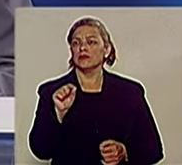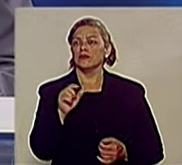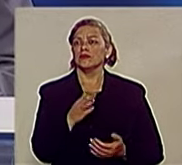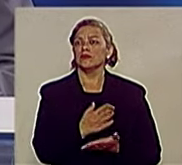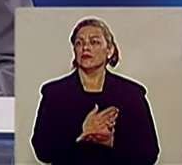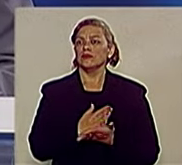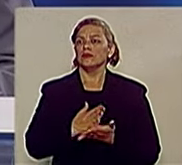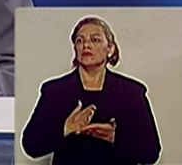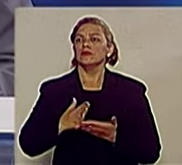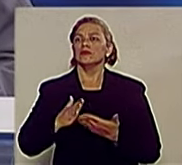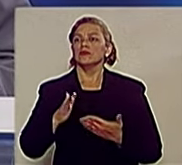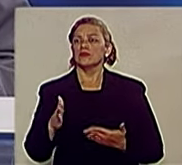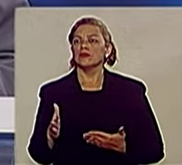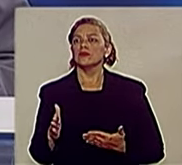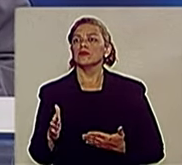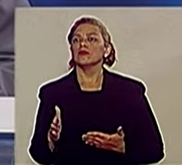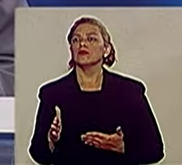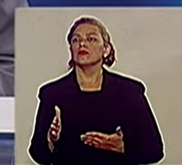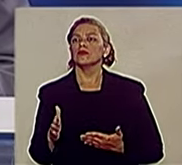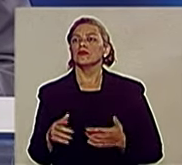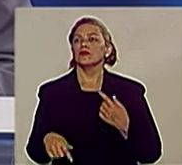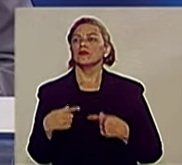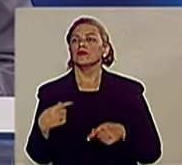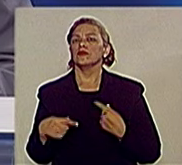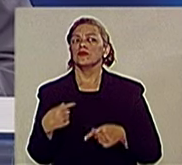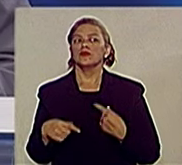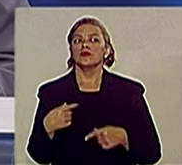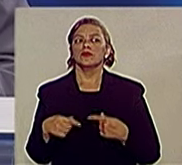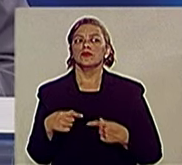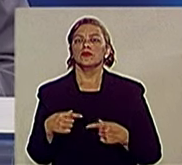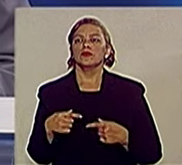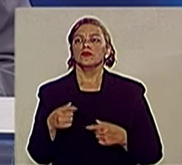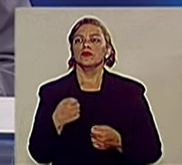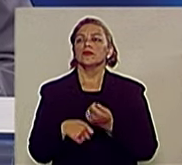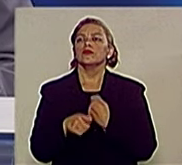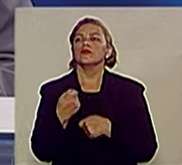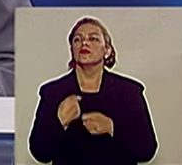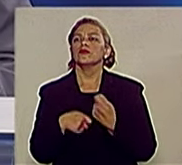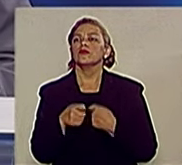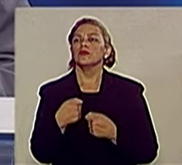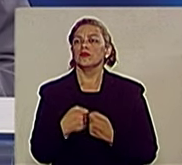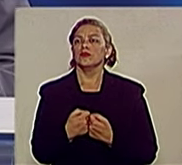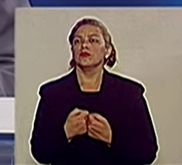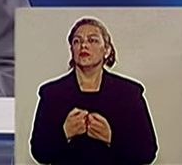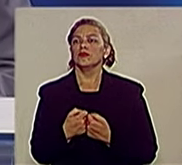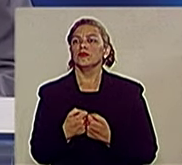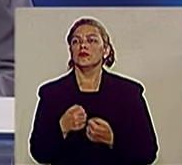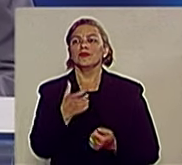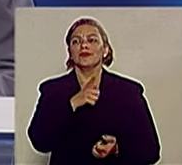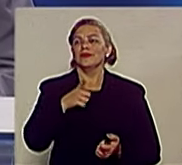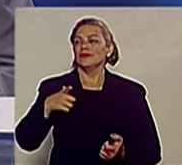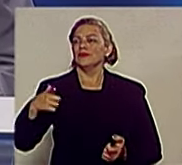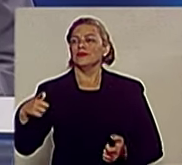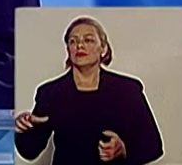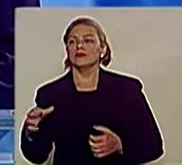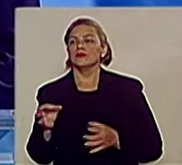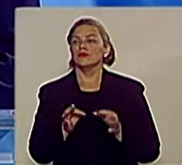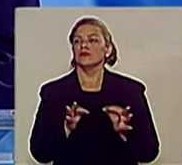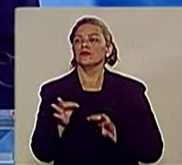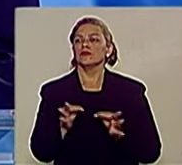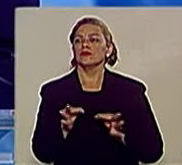política de administração, sem ter planejamento? 10 segundos.